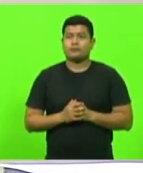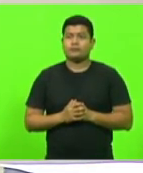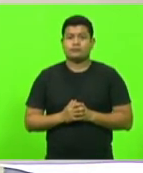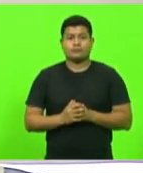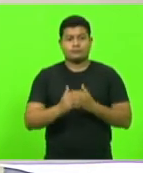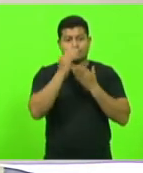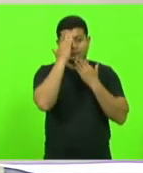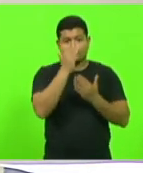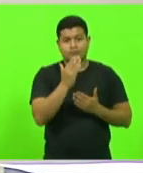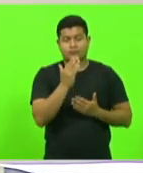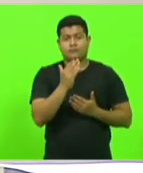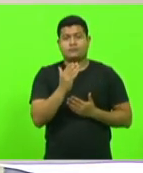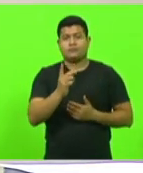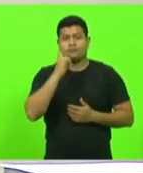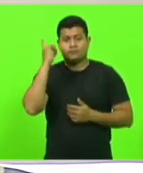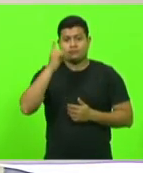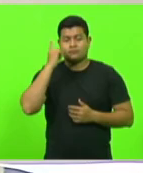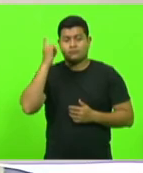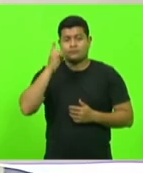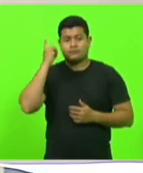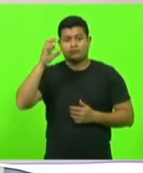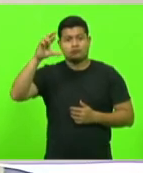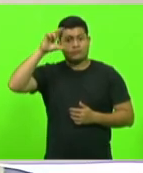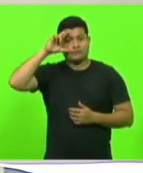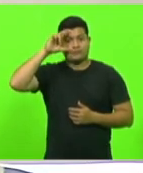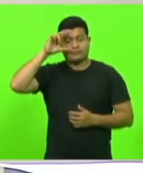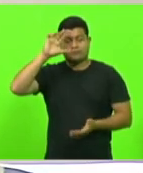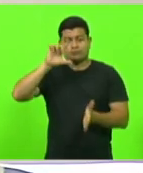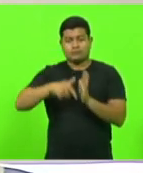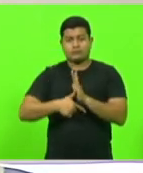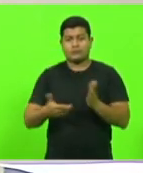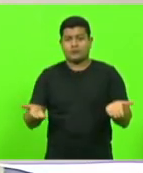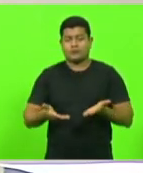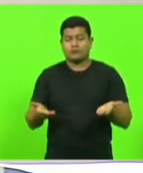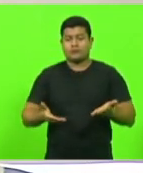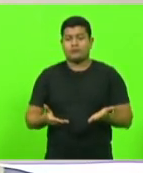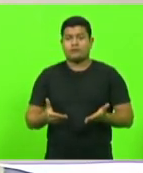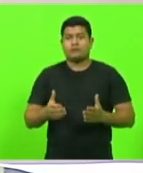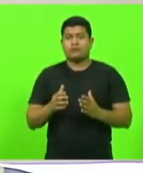Obrigado, deputado Ricardo Alba. Próximo partido, Partido Liberal.